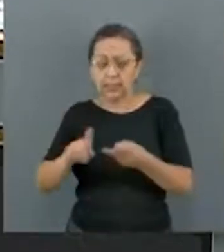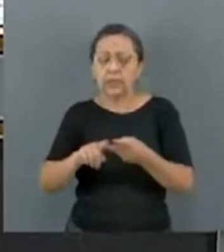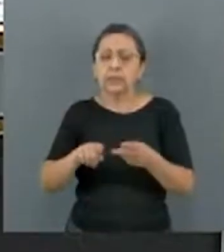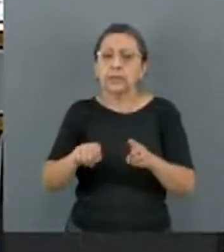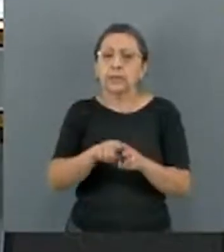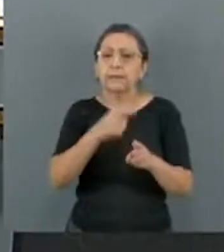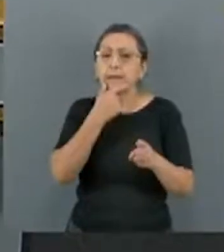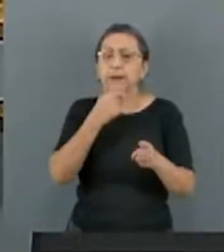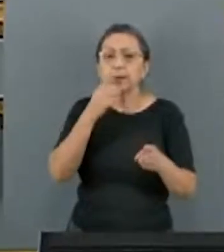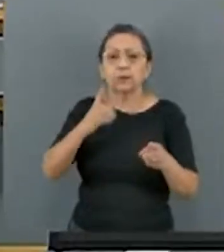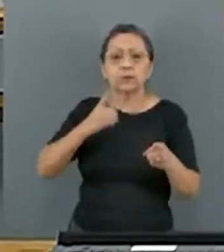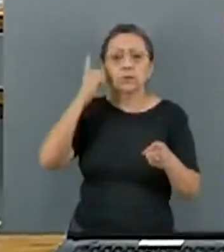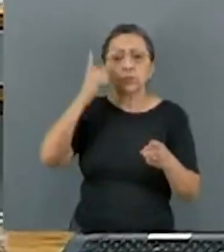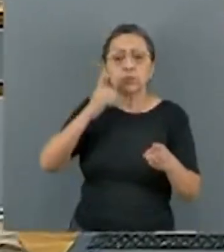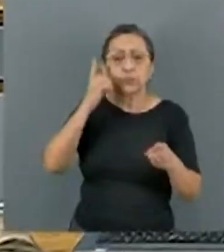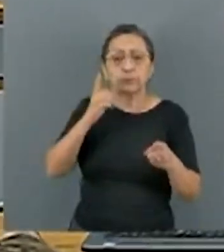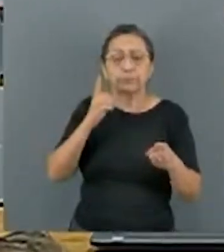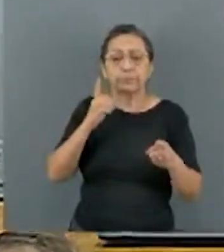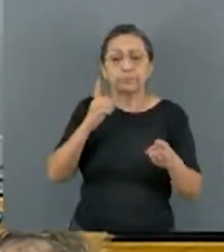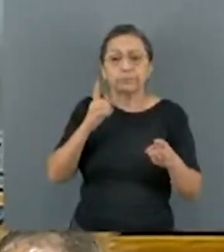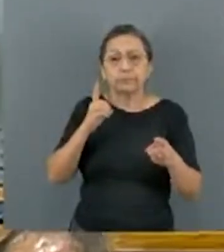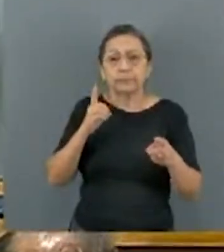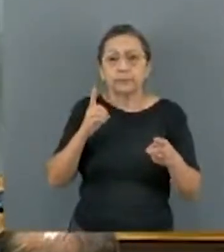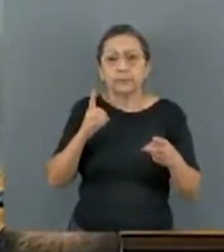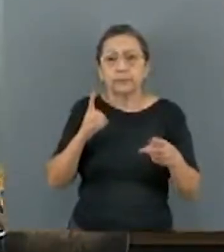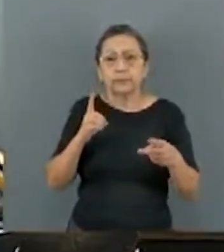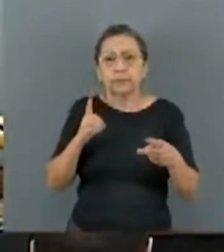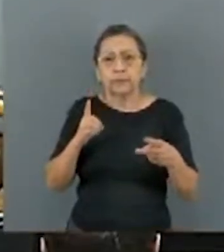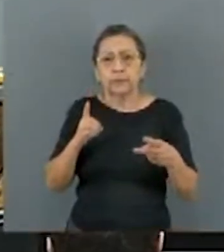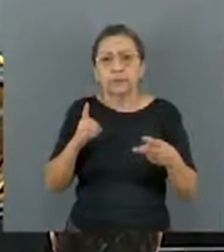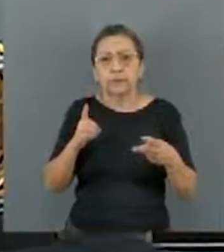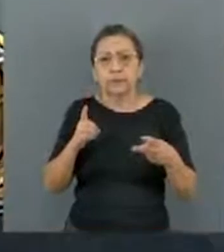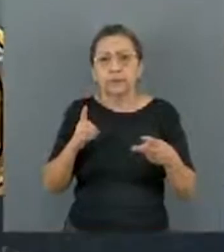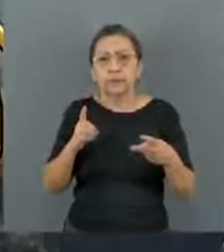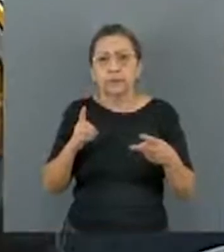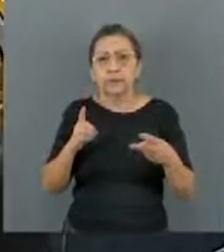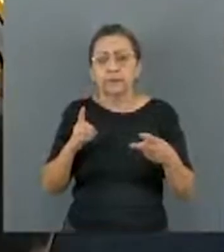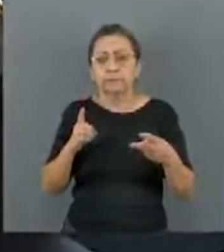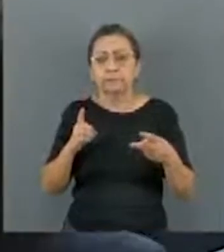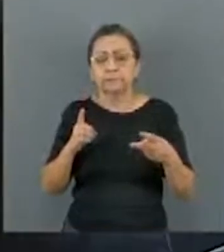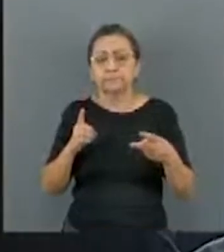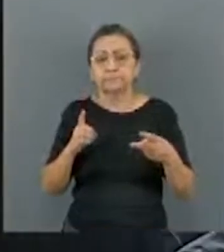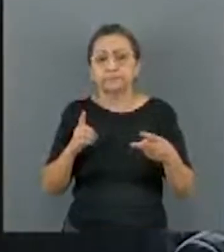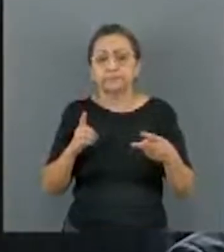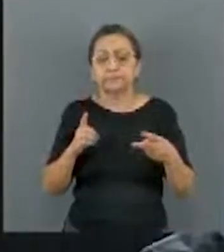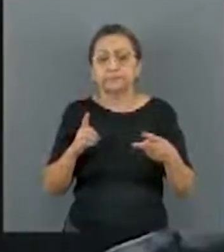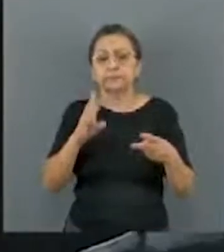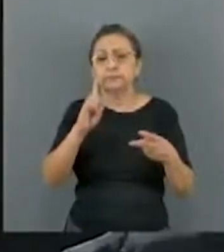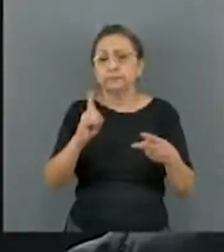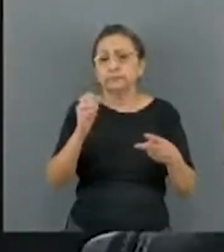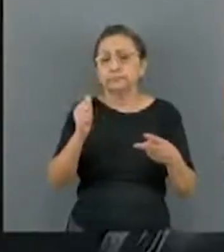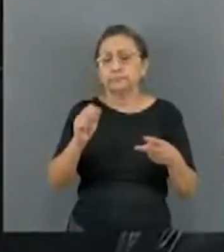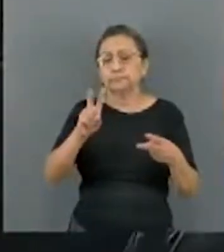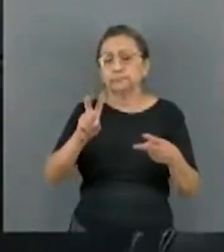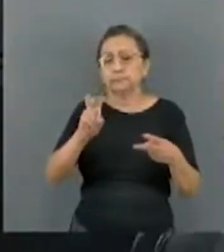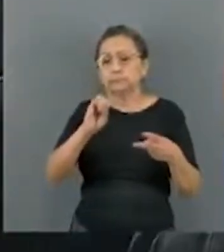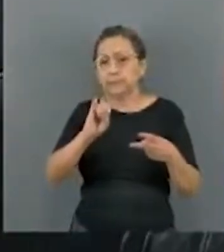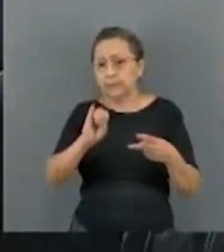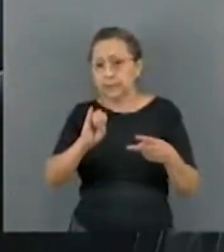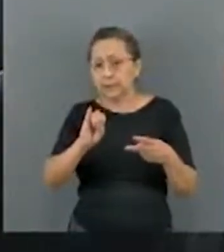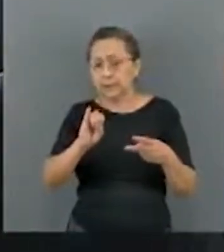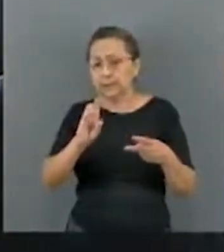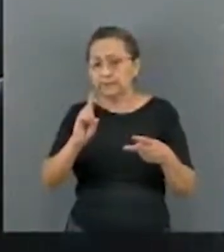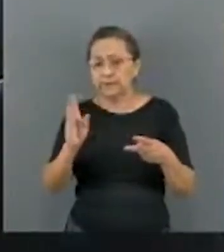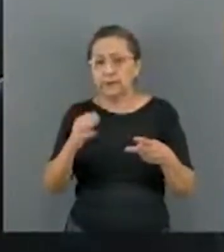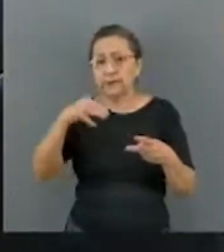Vamos, por sugestão, inclusive, da ministra, então, fazer um minuto de silêncio pelo Davi Miranda,